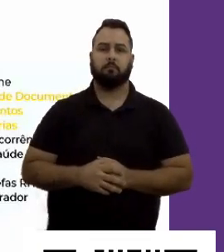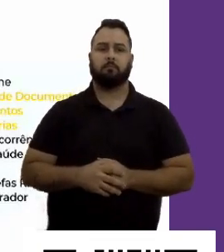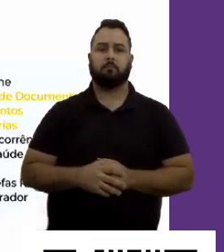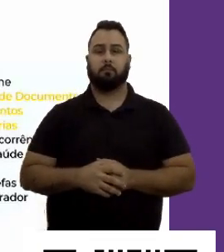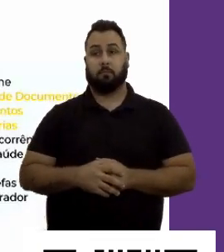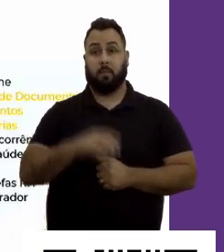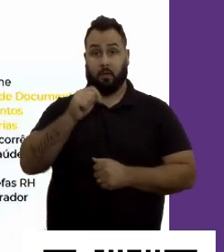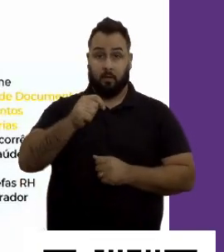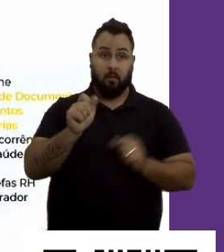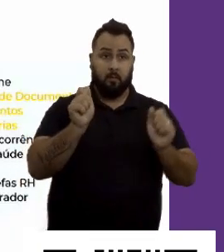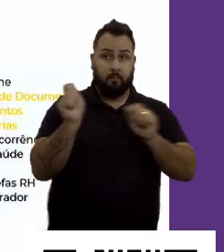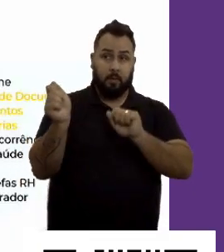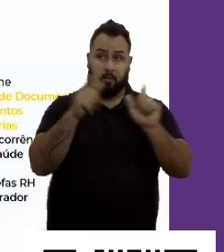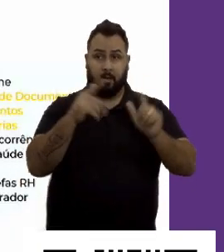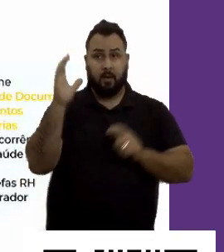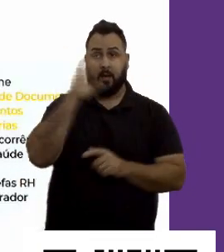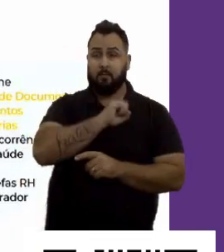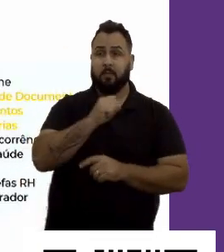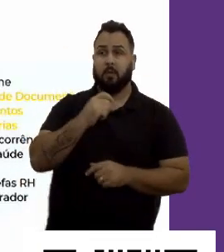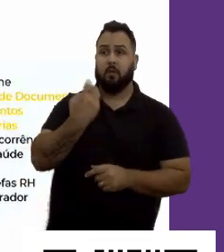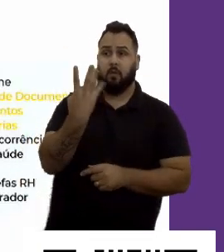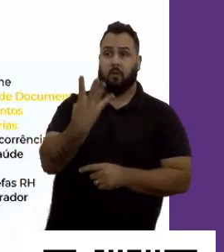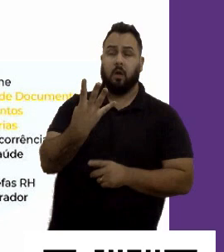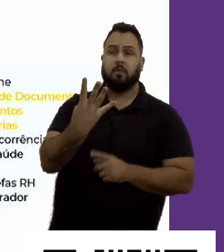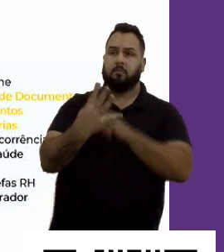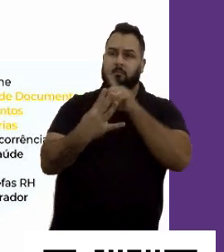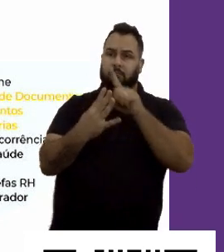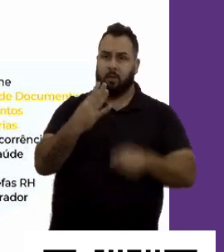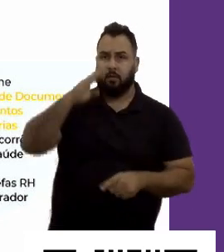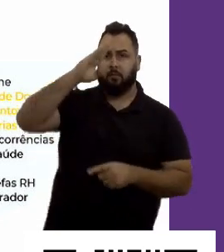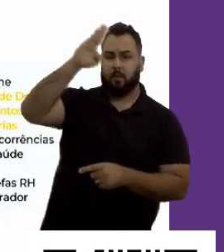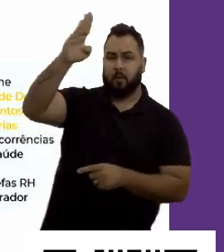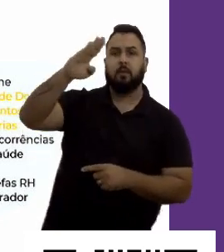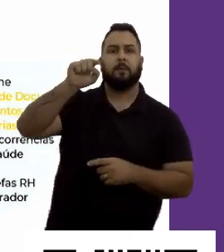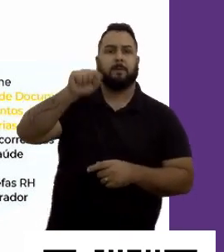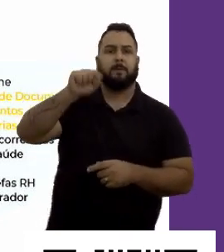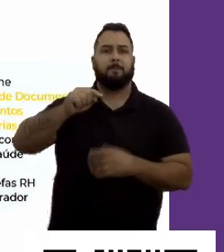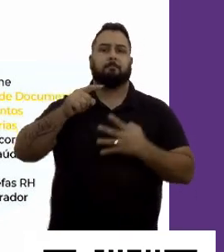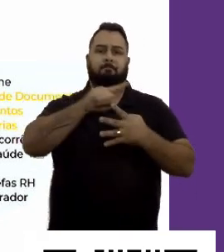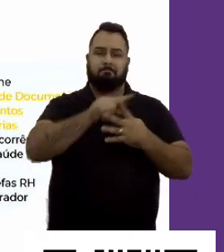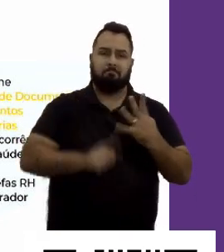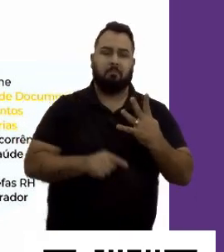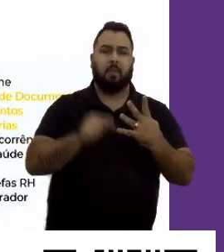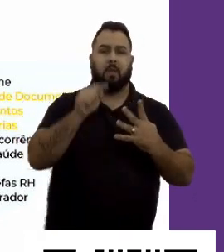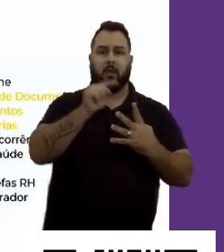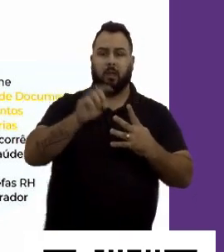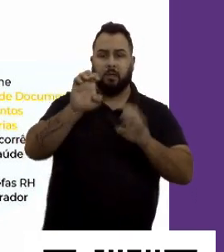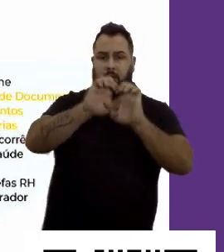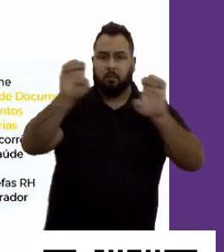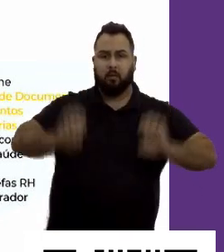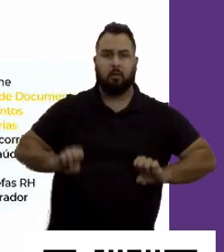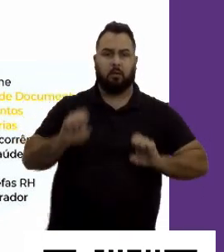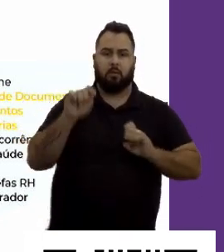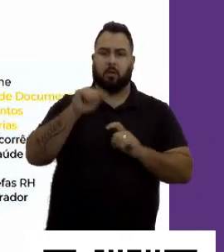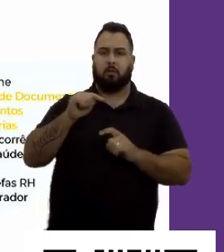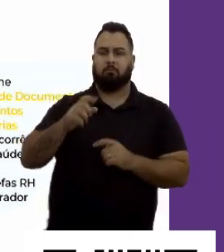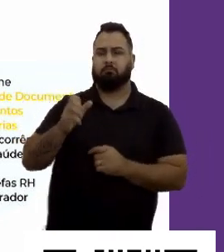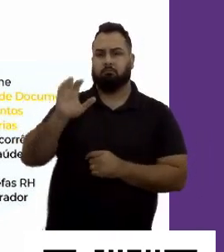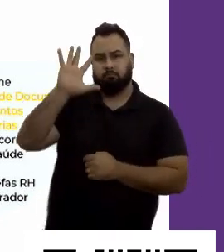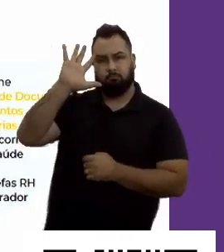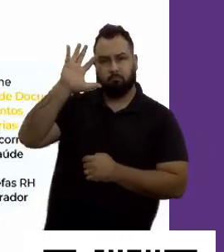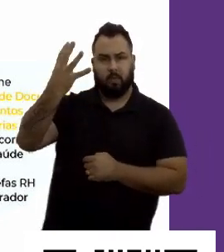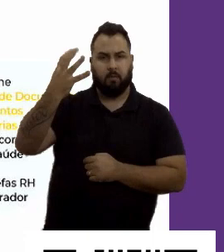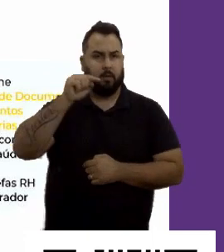Aqui eu vou passar muito rapidinho, porque são quatro principais eixos da estrutura da solução da Solid que nos